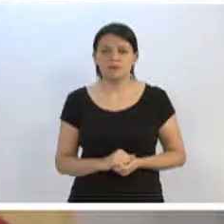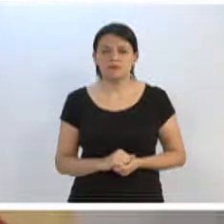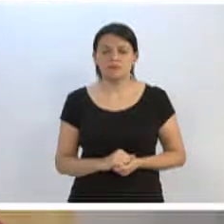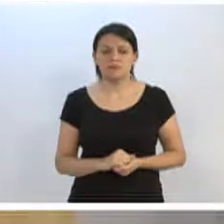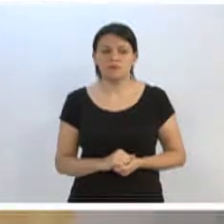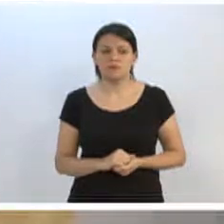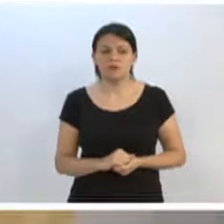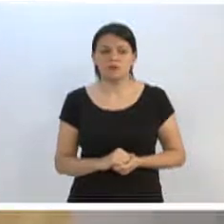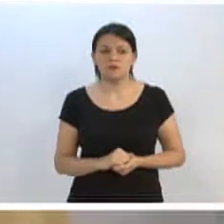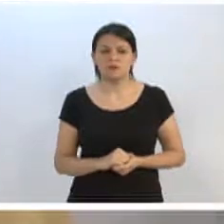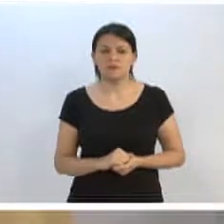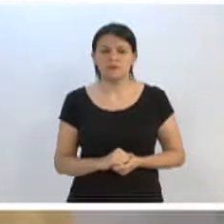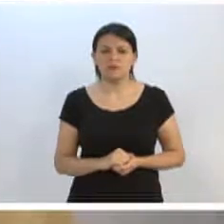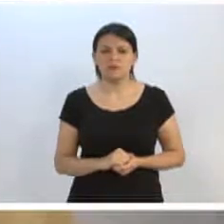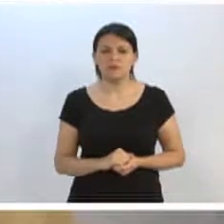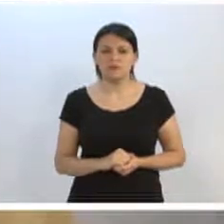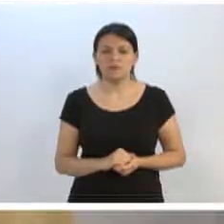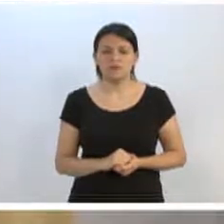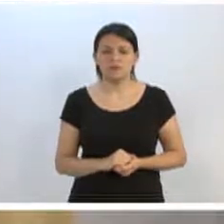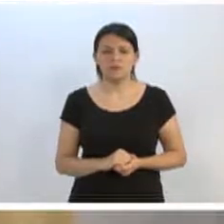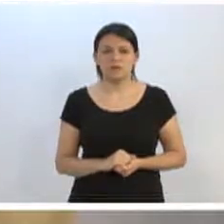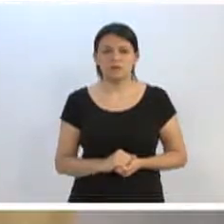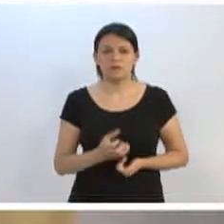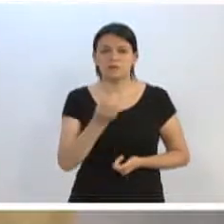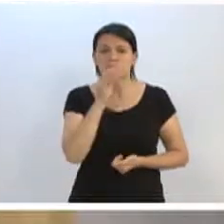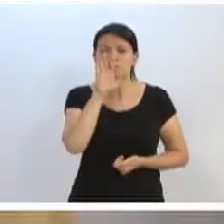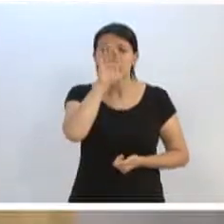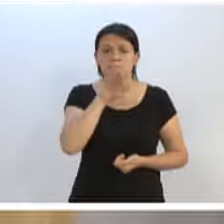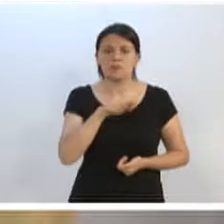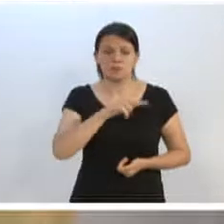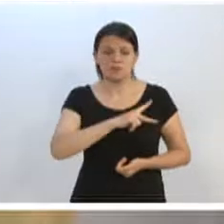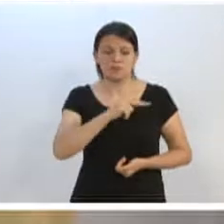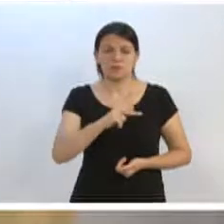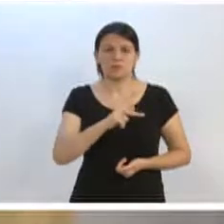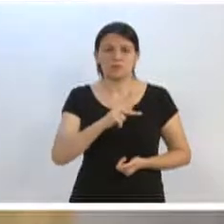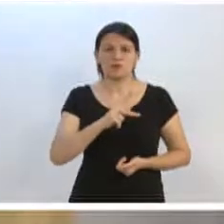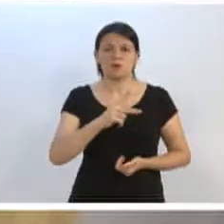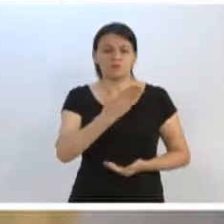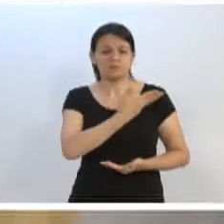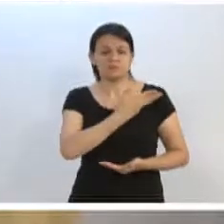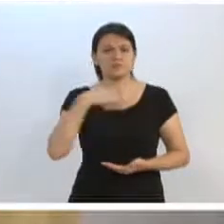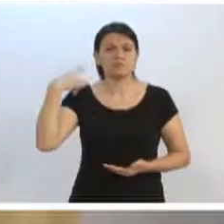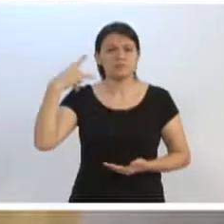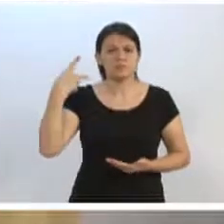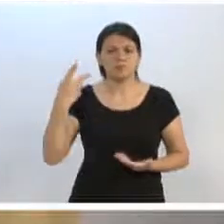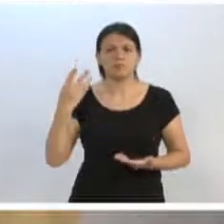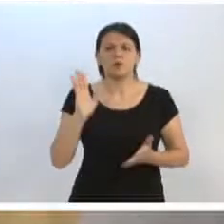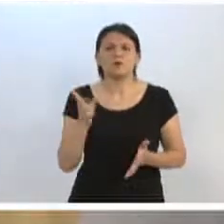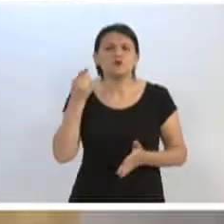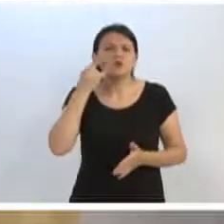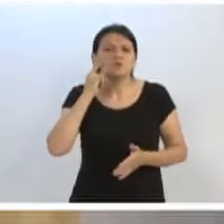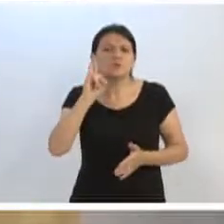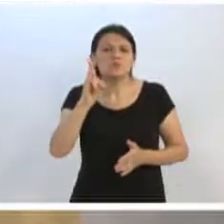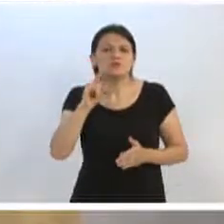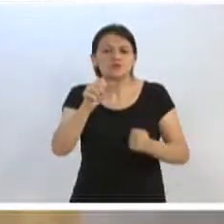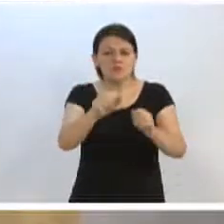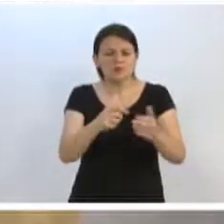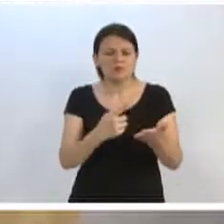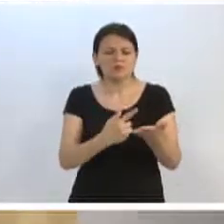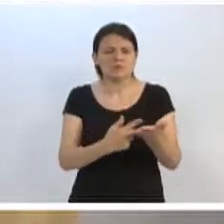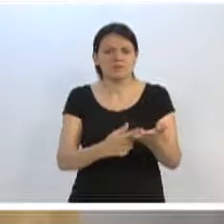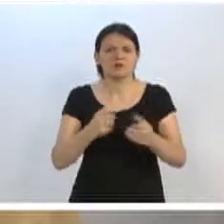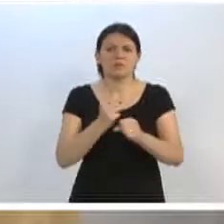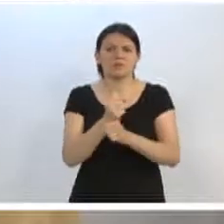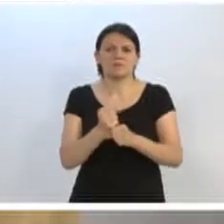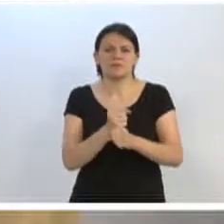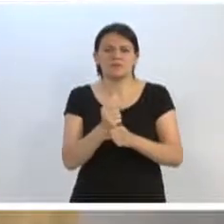Boa tarde, presidente. Boa tarde aos colegas vereadores. Boa tarde à comunidade que nos acompanha. Hoje é a última sessão do ano e eu não poderia fazer de forma